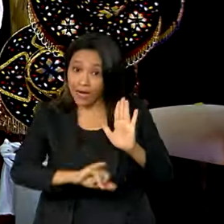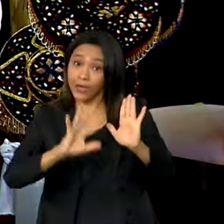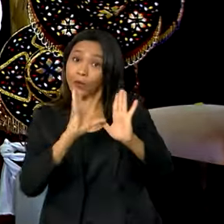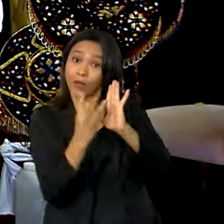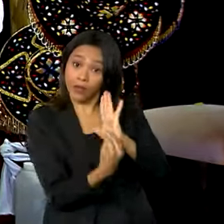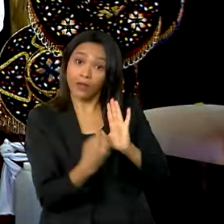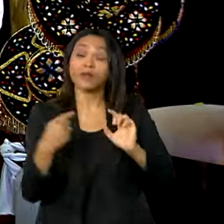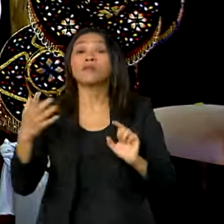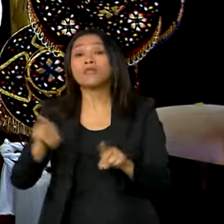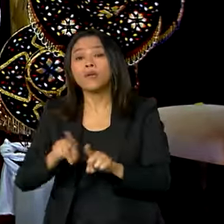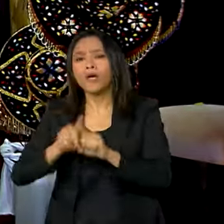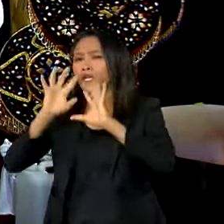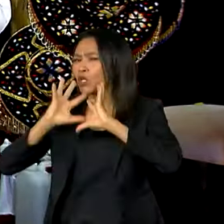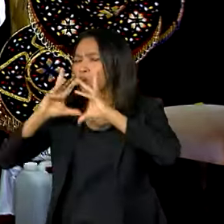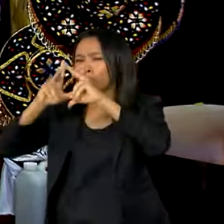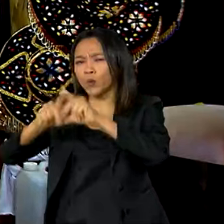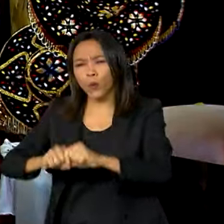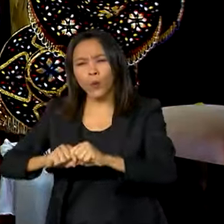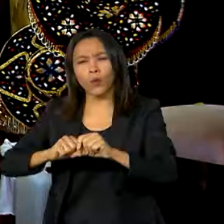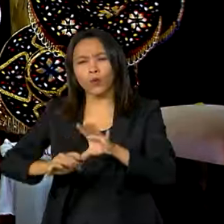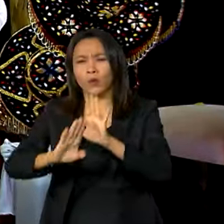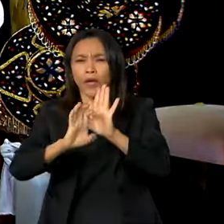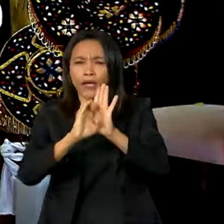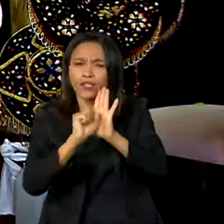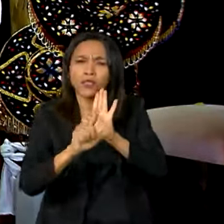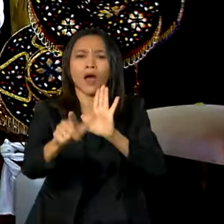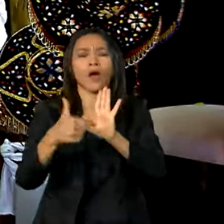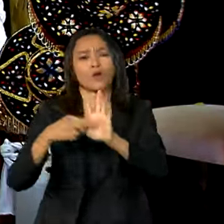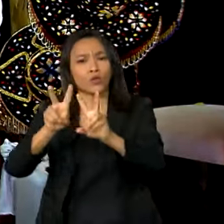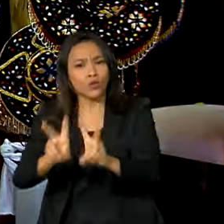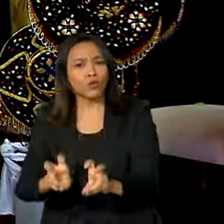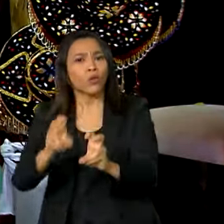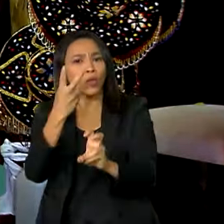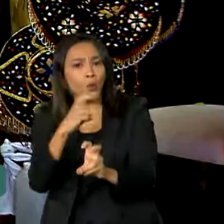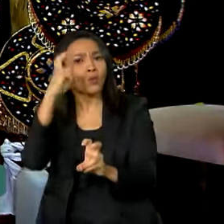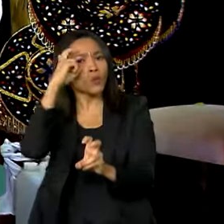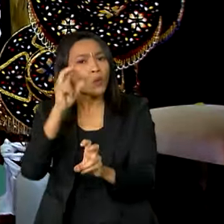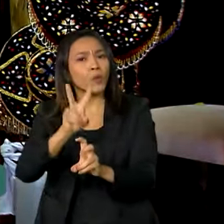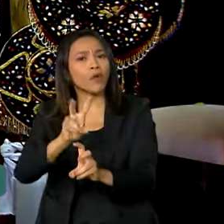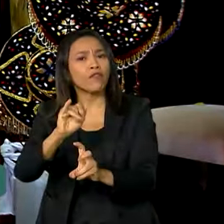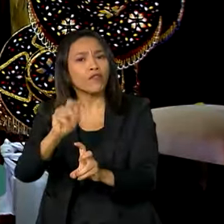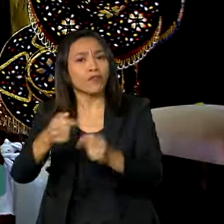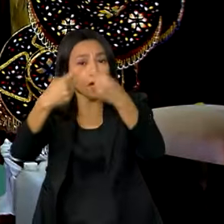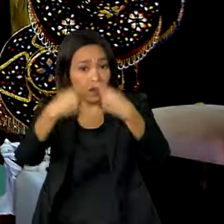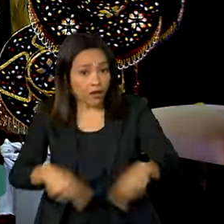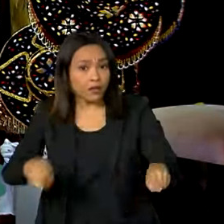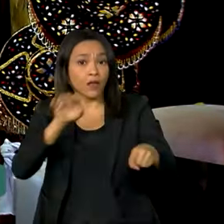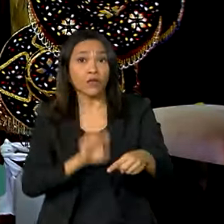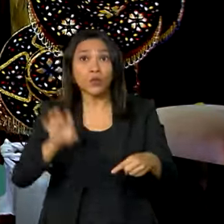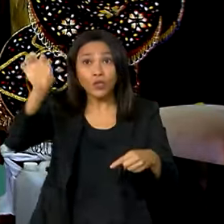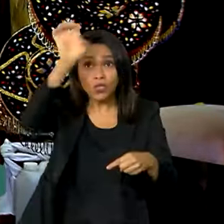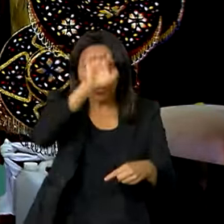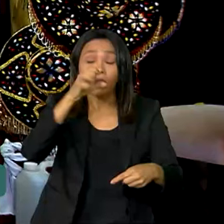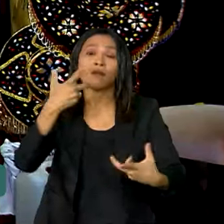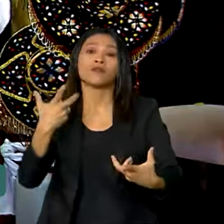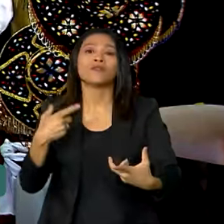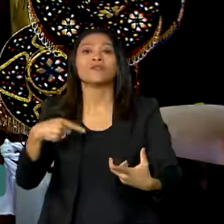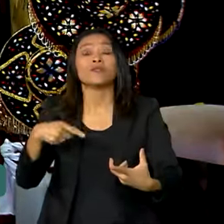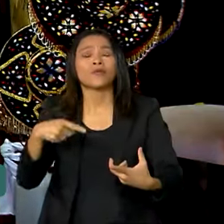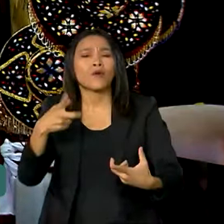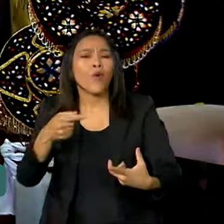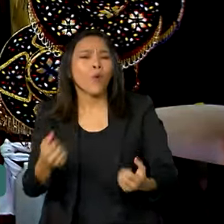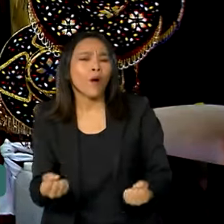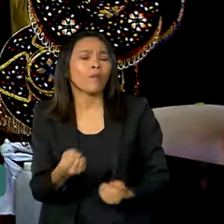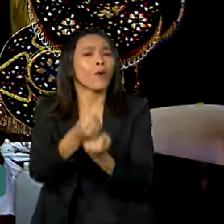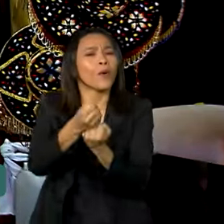que todo o edital da Política Nacional de Cultura Viva, lançado por estados e municípios com recursos da Lei Aldir